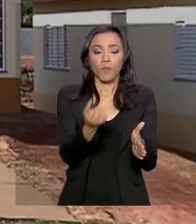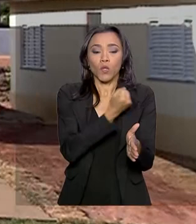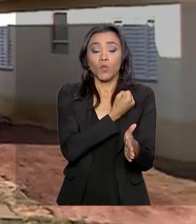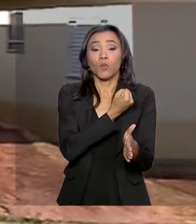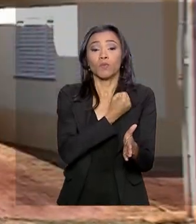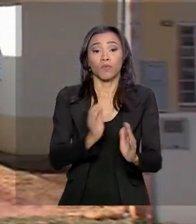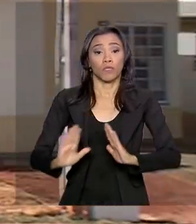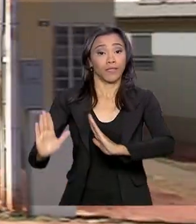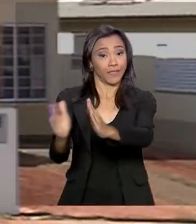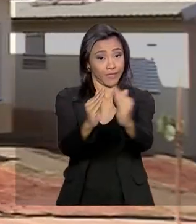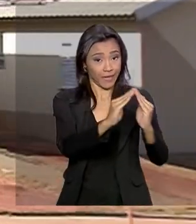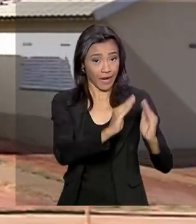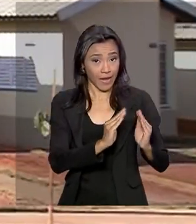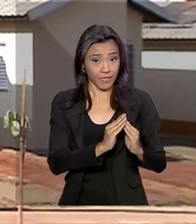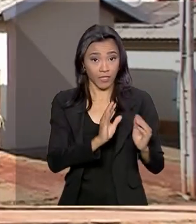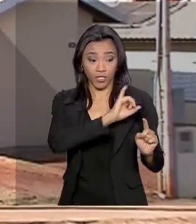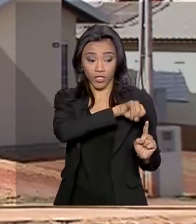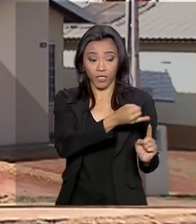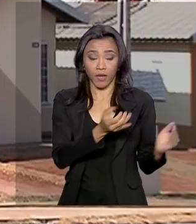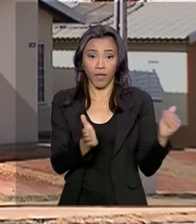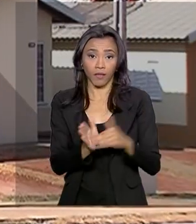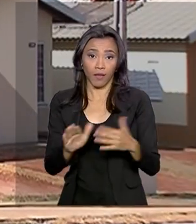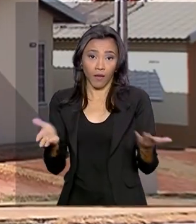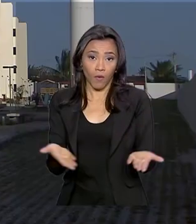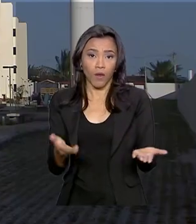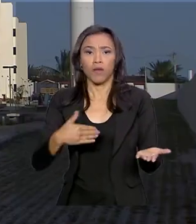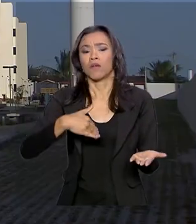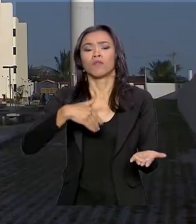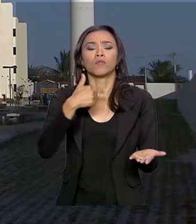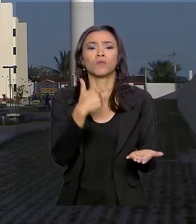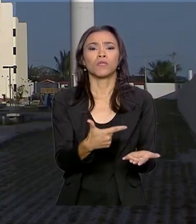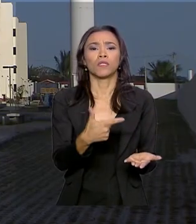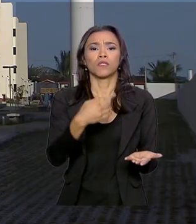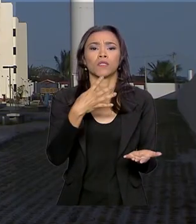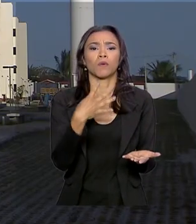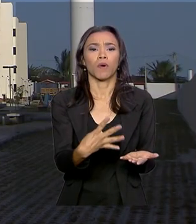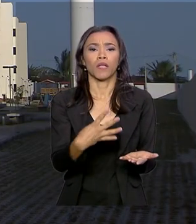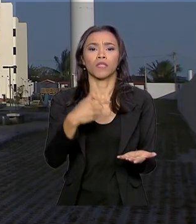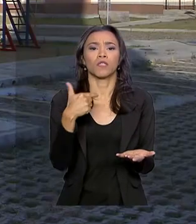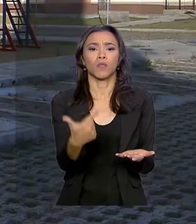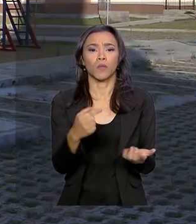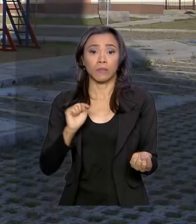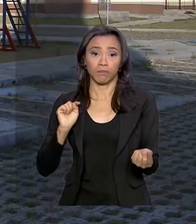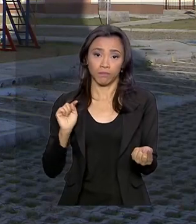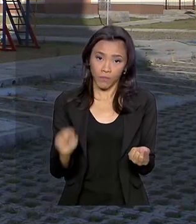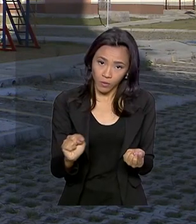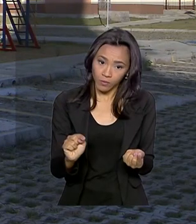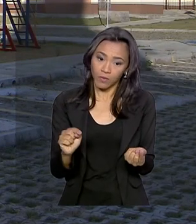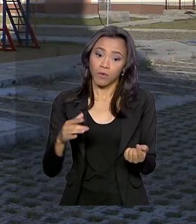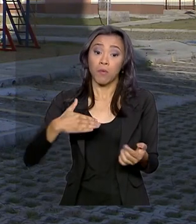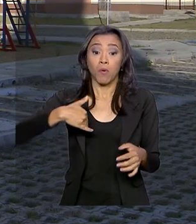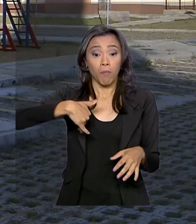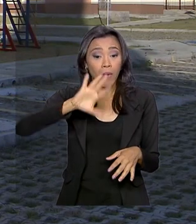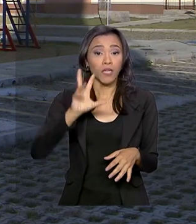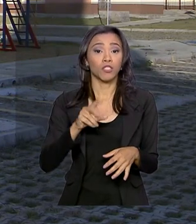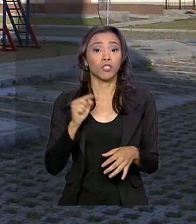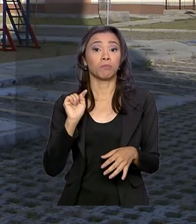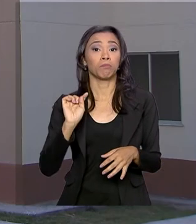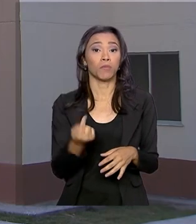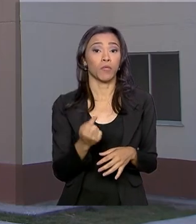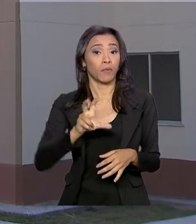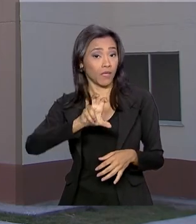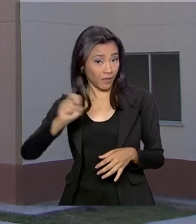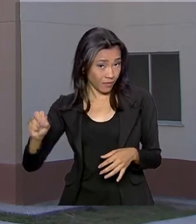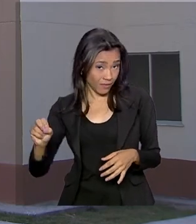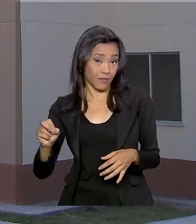habitacionais entregues, de janeiro até agora, passa de 242 mil, ou seja, mais de 1.500 casas por dia.